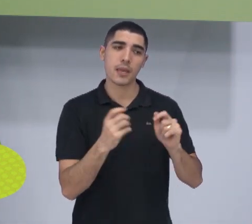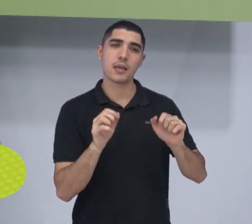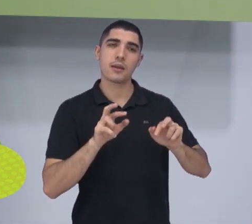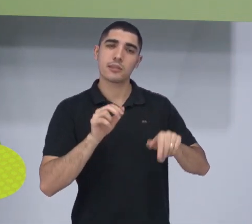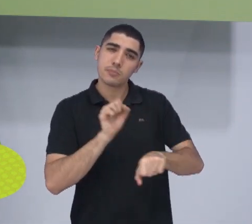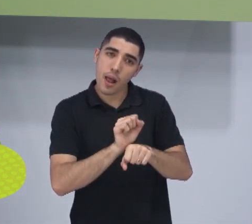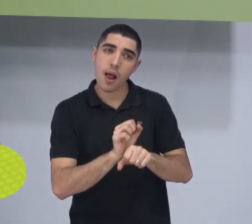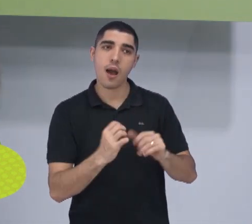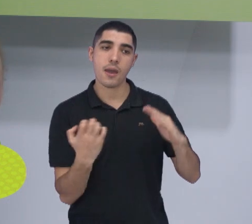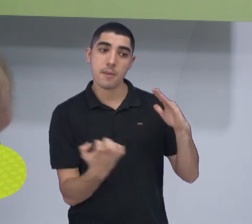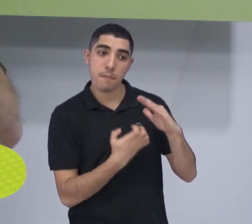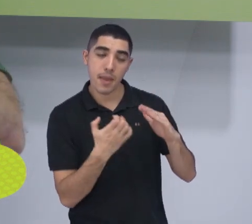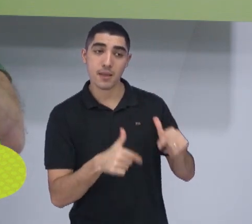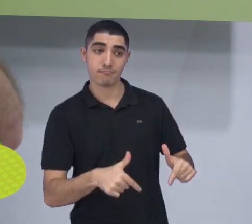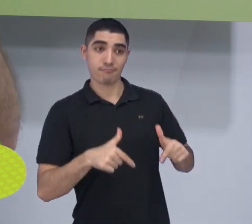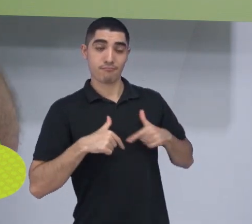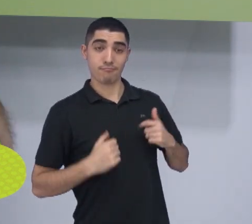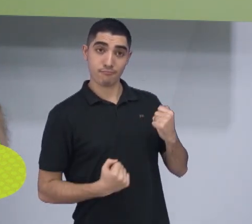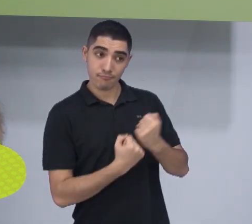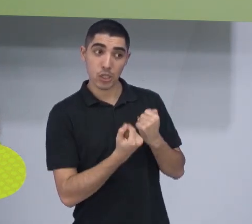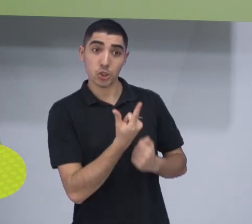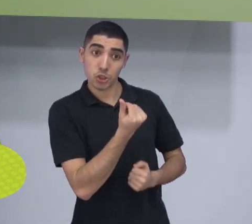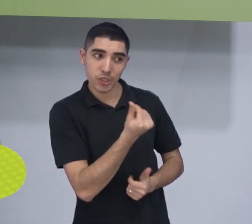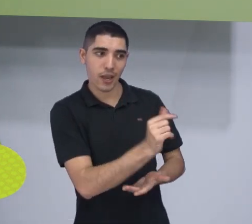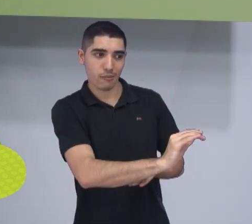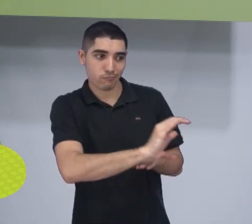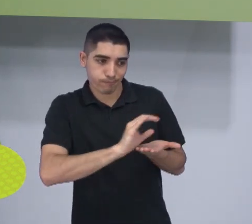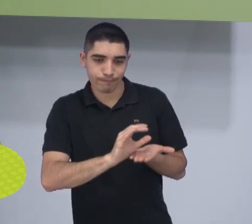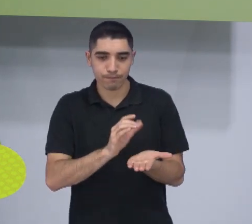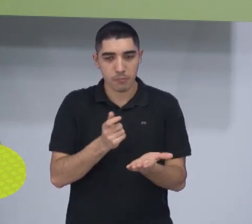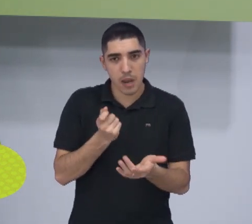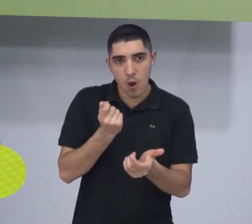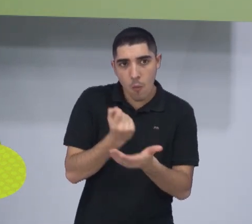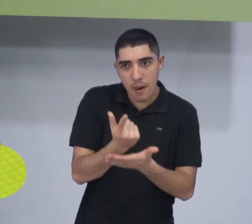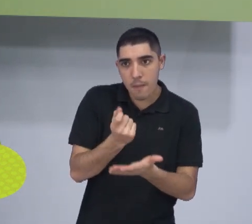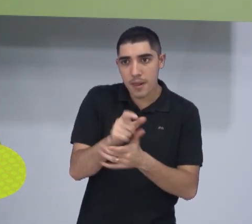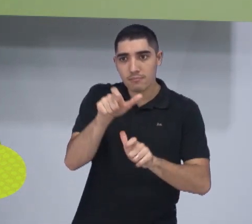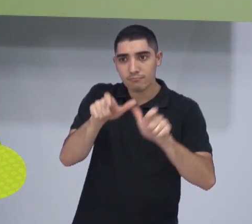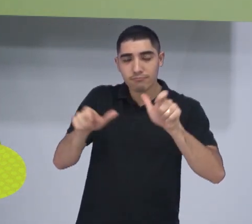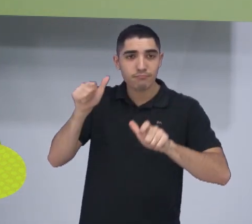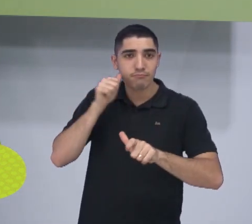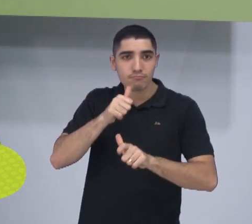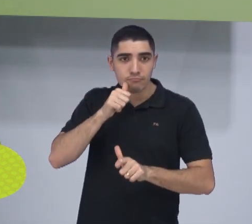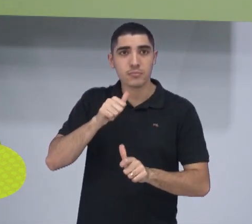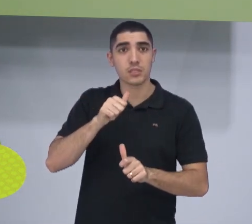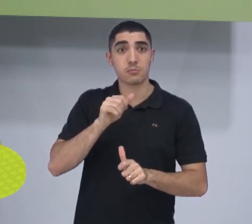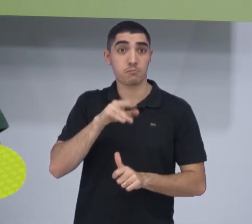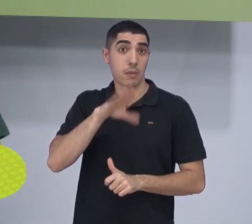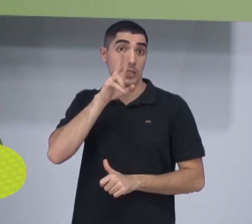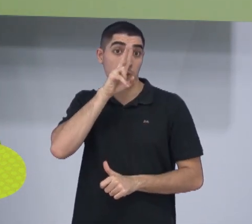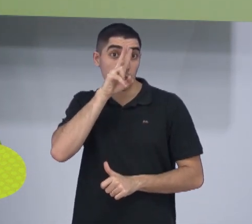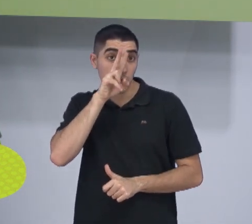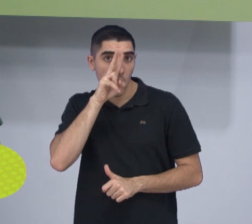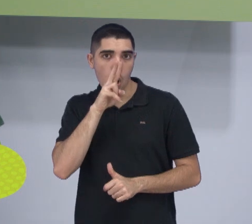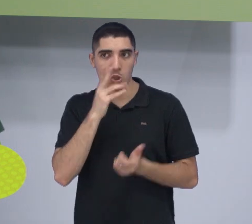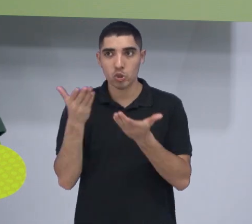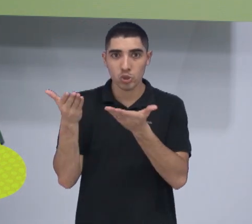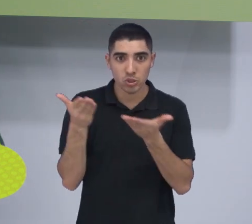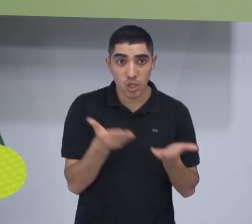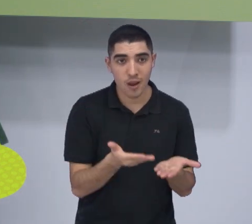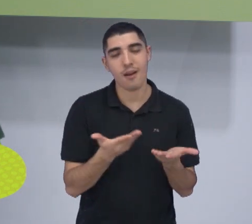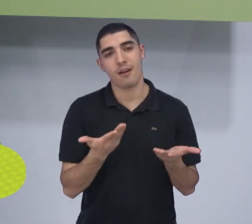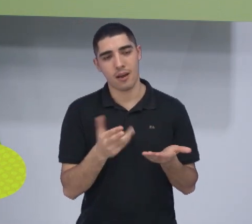verba, podendo contratar mais alguma outra jogadora mais de ponta, melhor, para